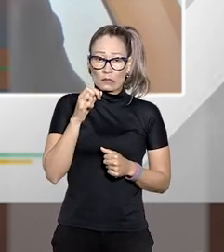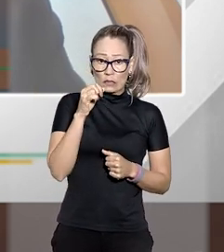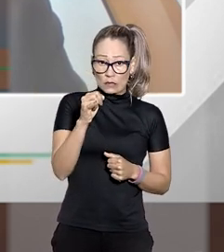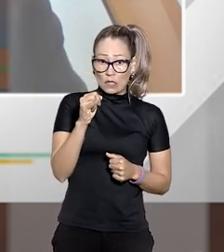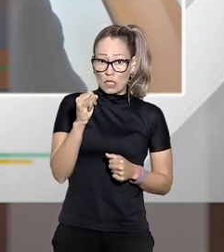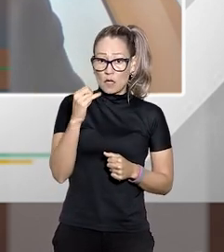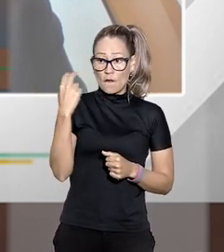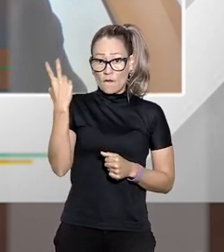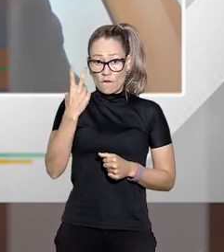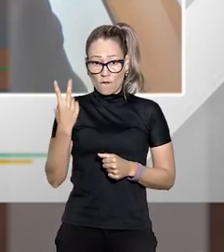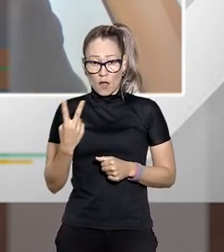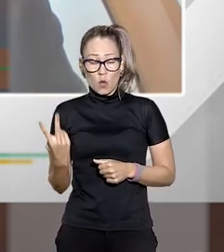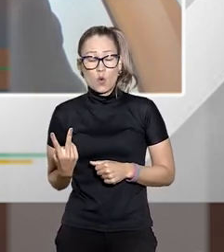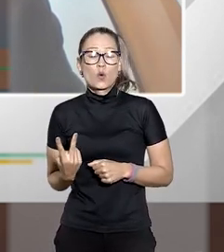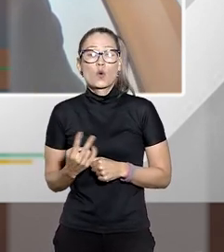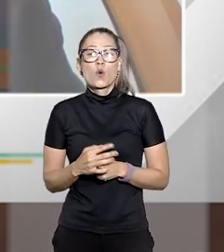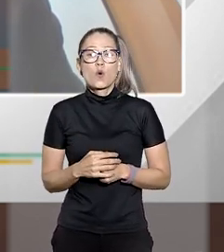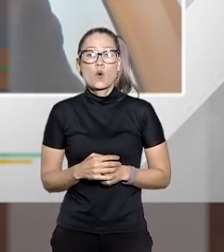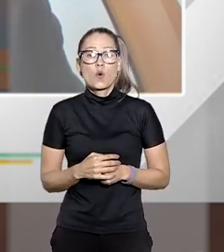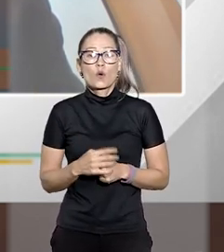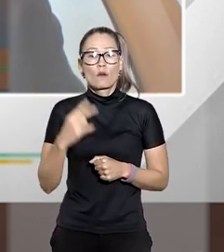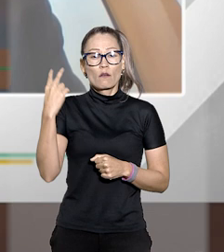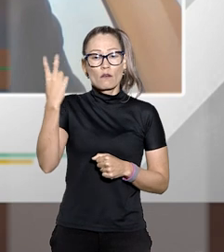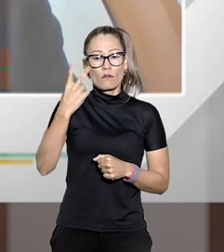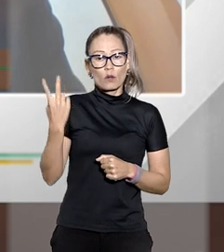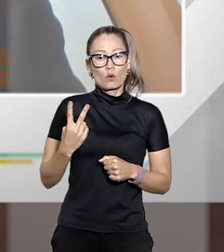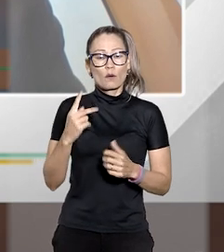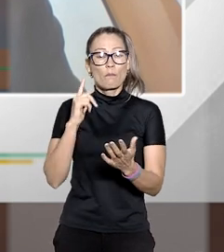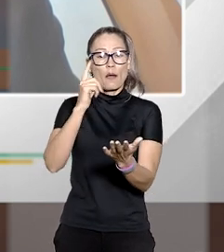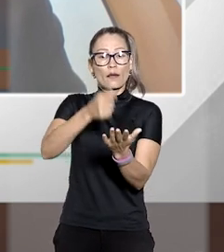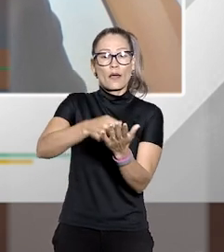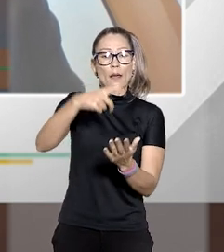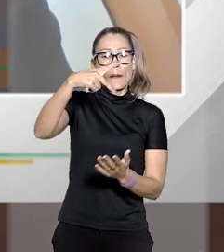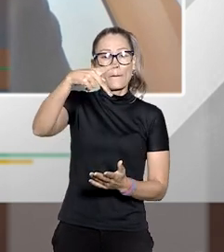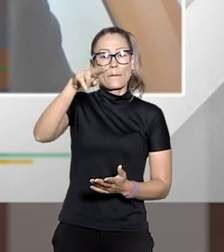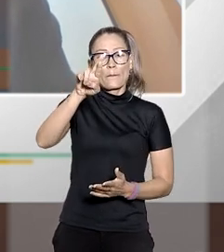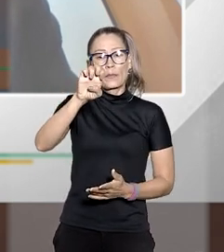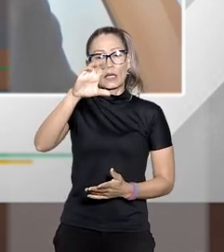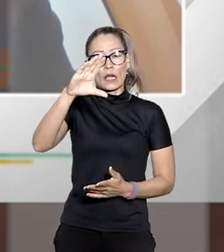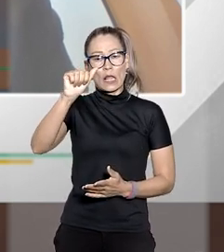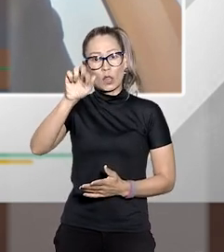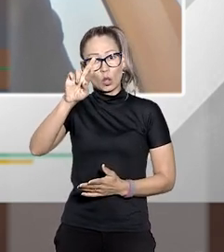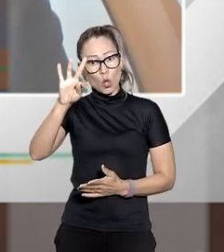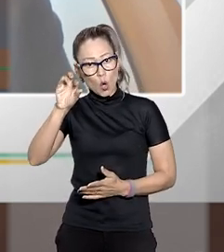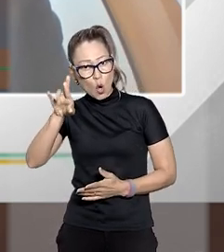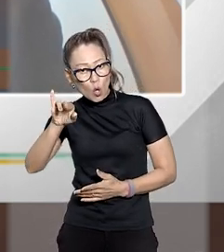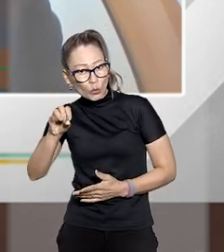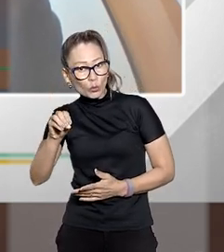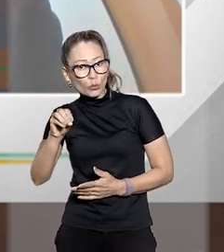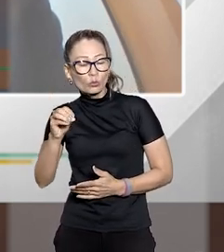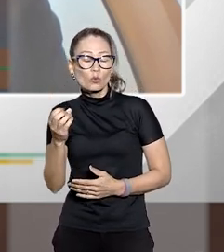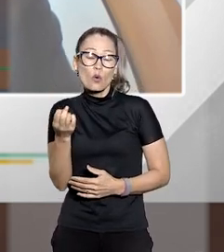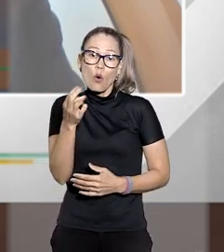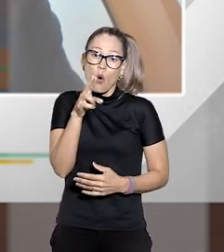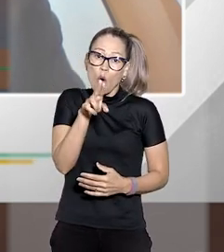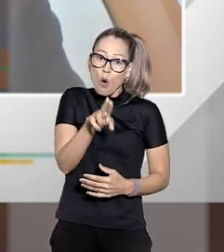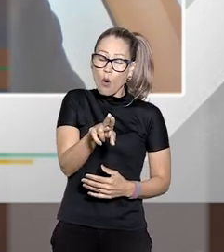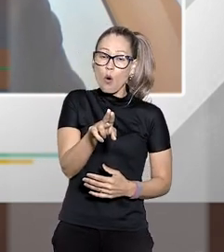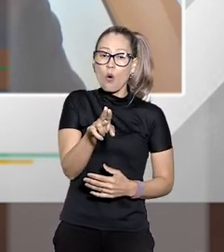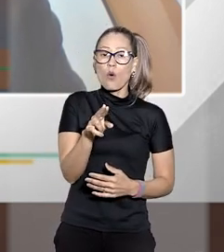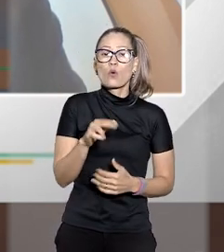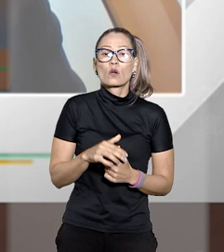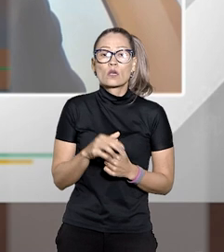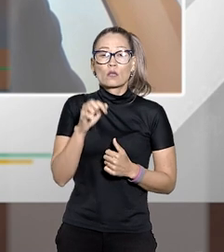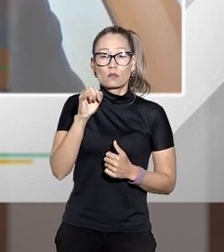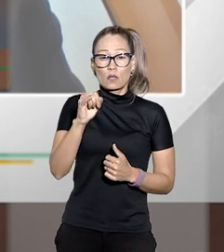for um valor sujeito a pagamento de precatório por precatório se for inferior ao